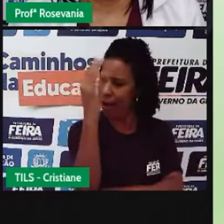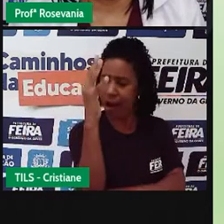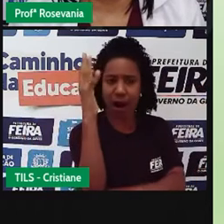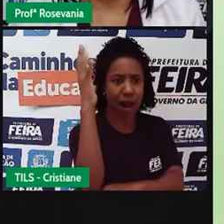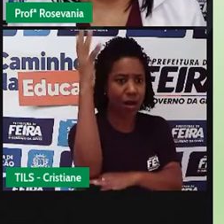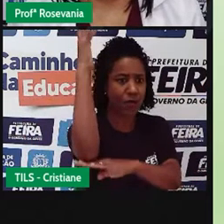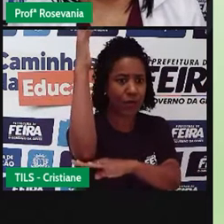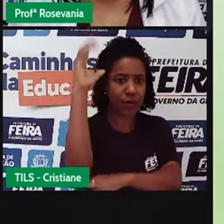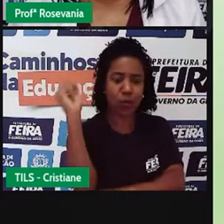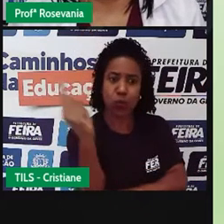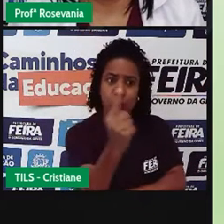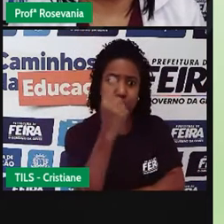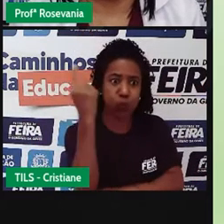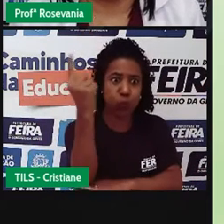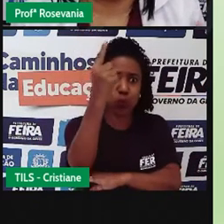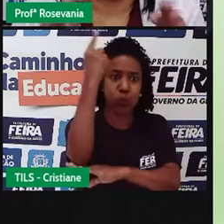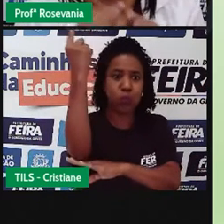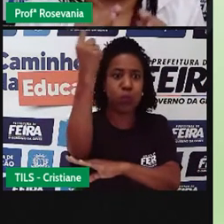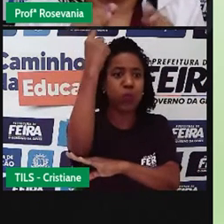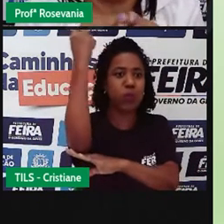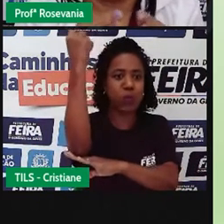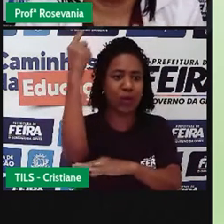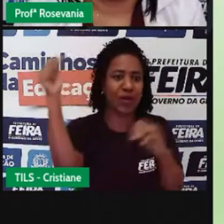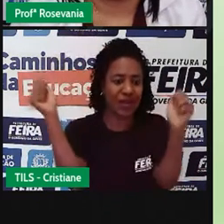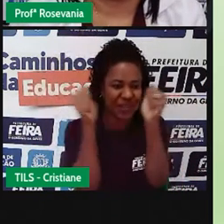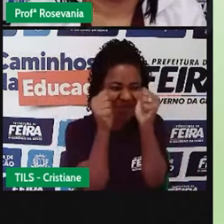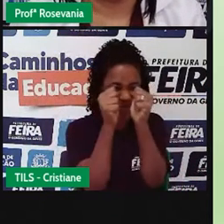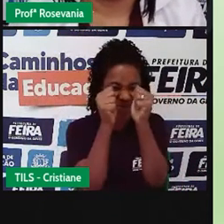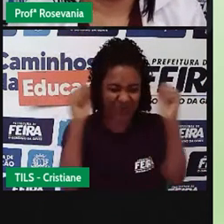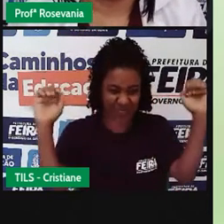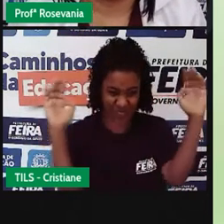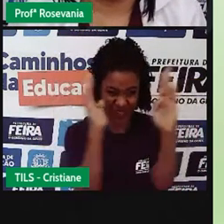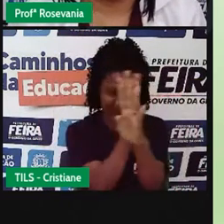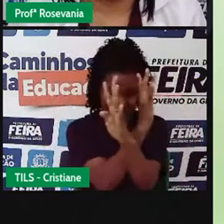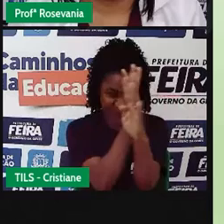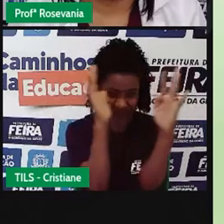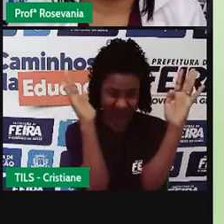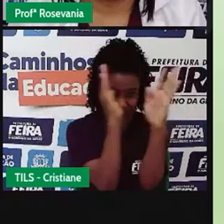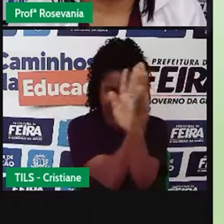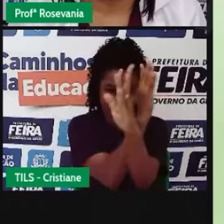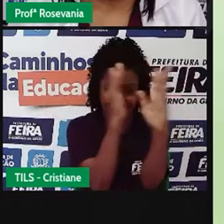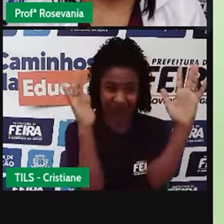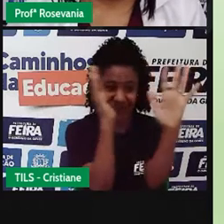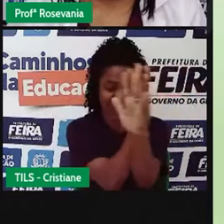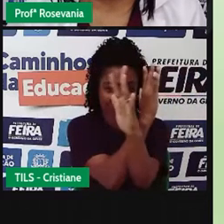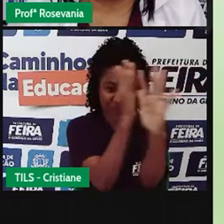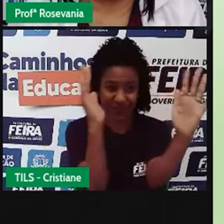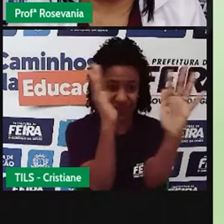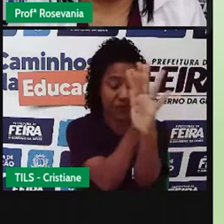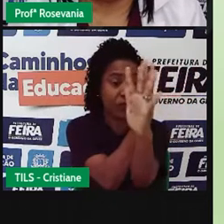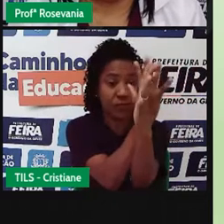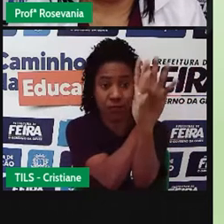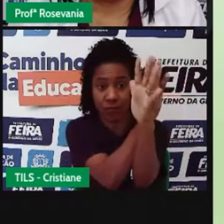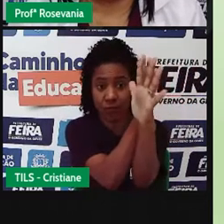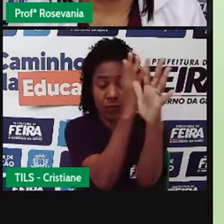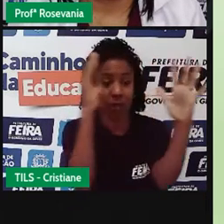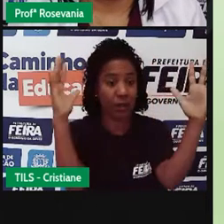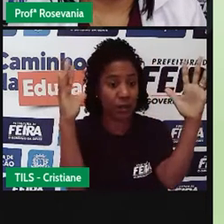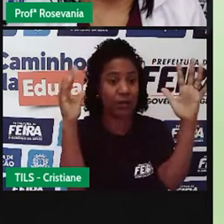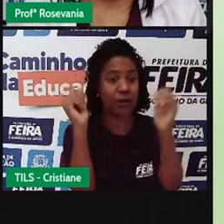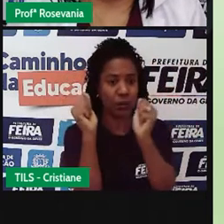próximos, né, uma das outras, ou seja, as árvores, né, como vocês vão ver aqui, né, nas imagens, elas são bem